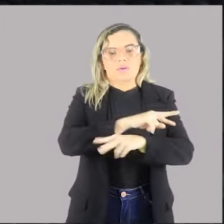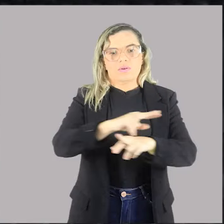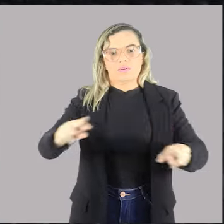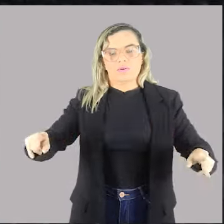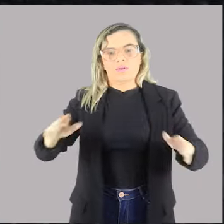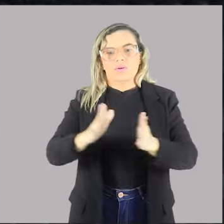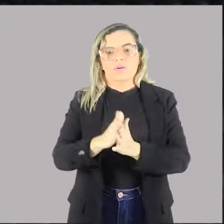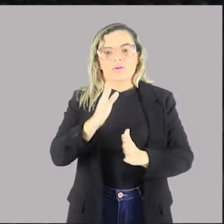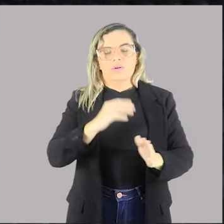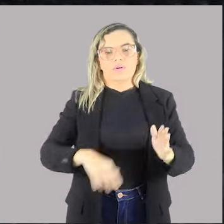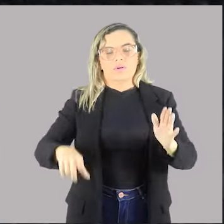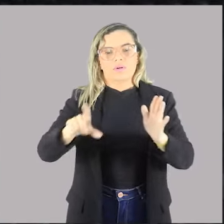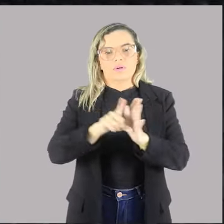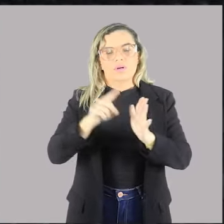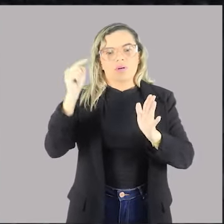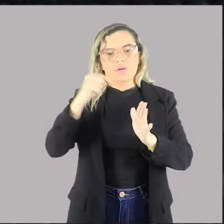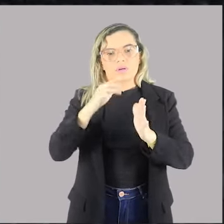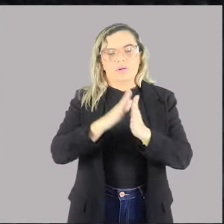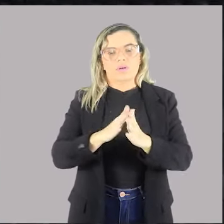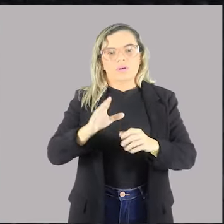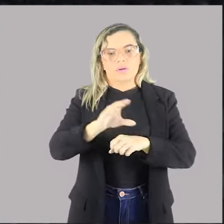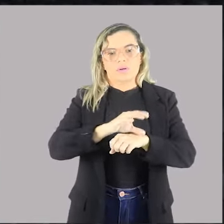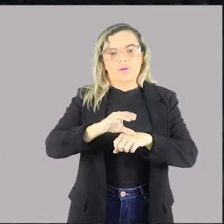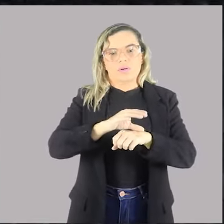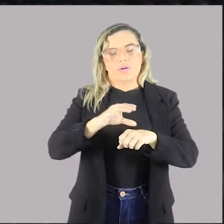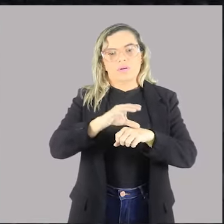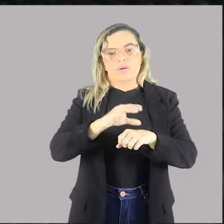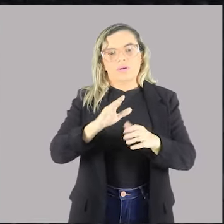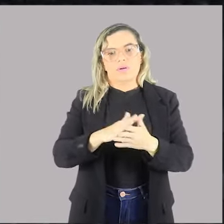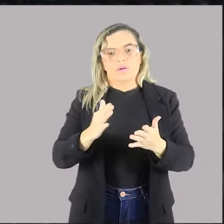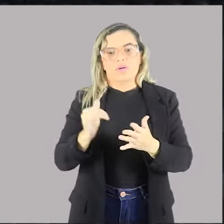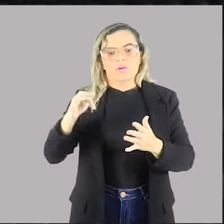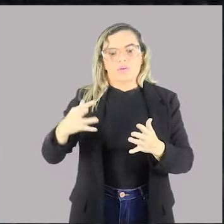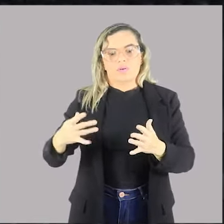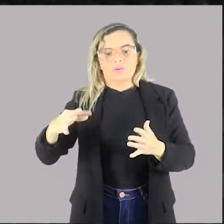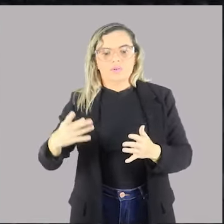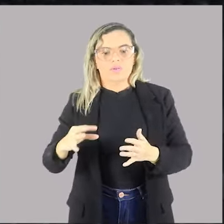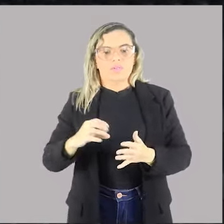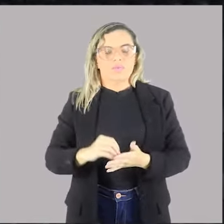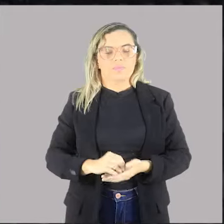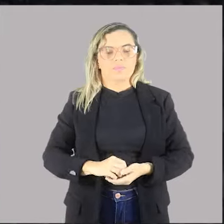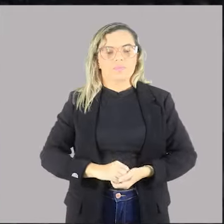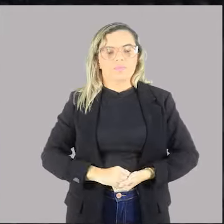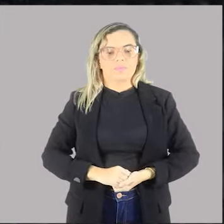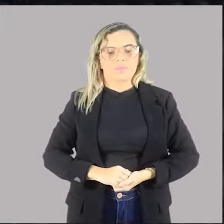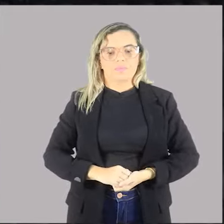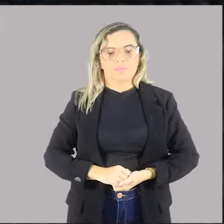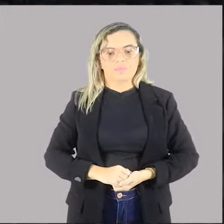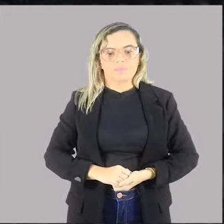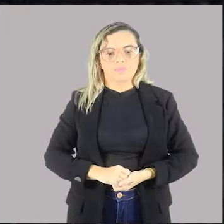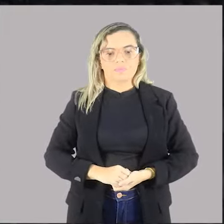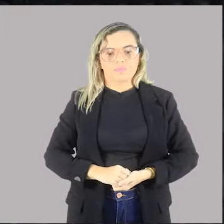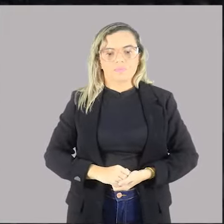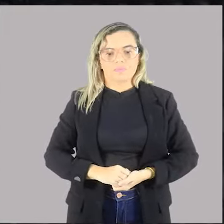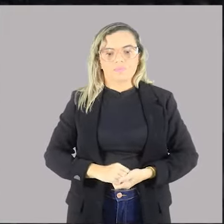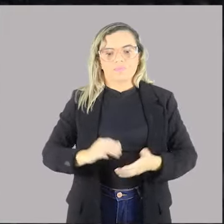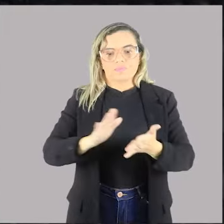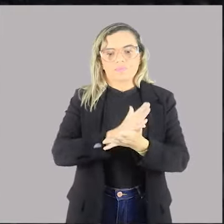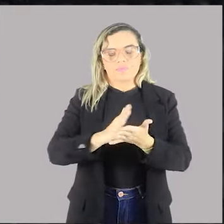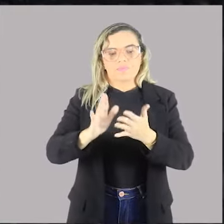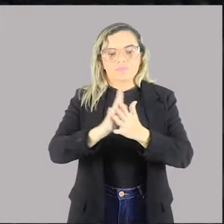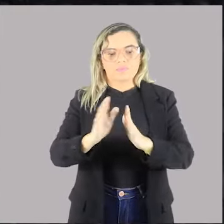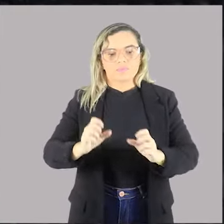princípios expressos na legislação infraconstitucional. Vamos lá. Alguns dos